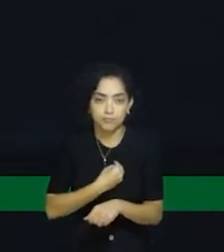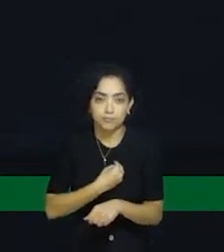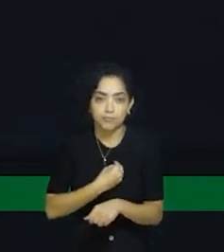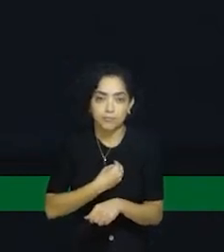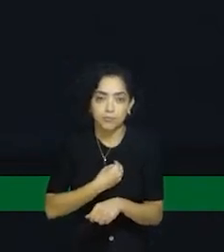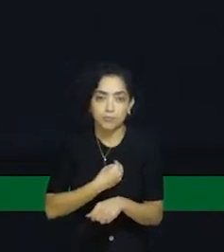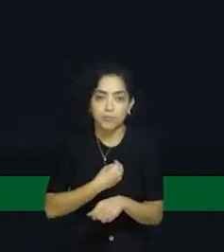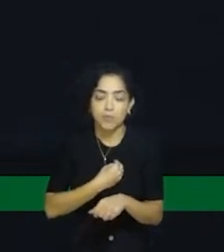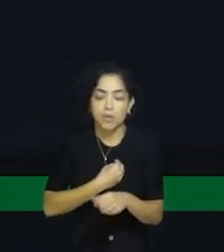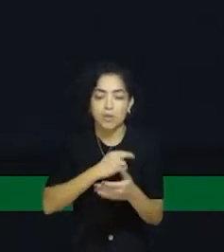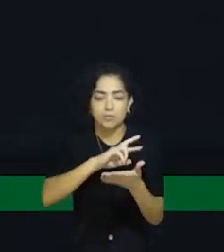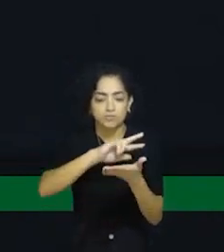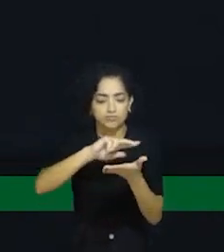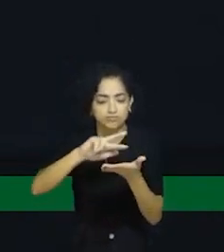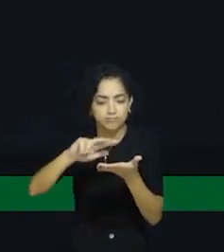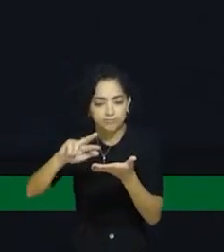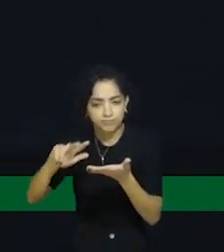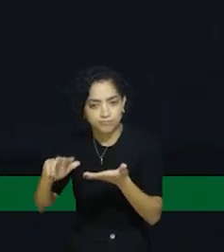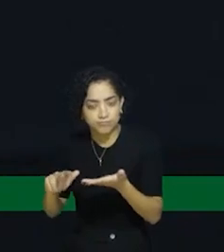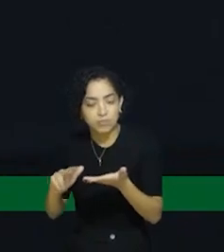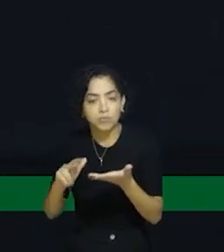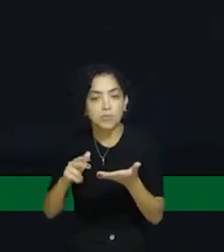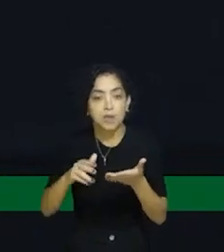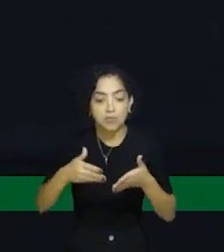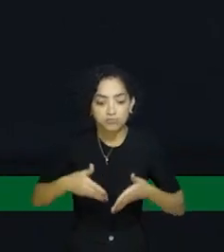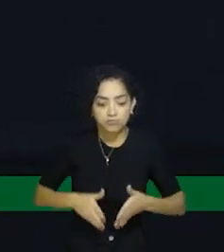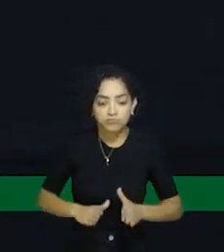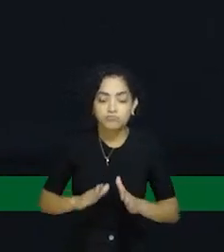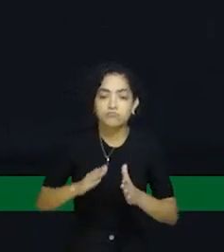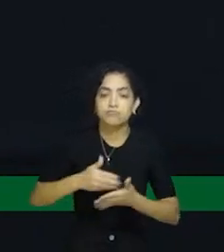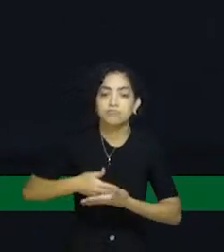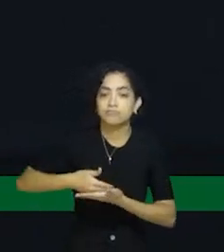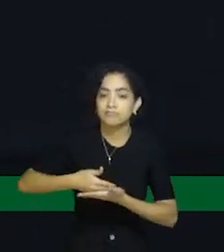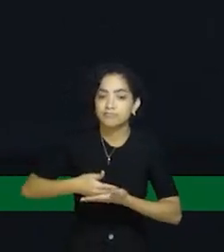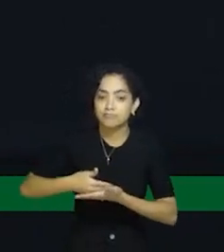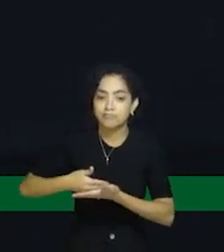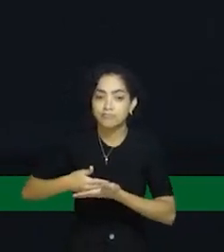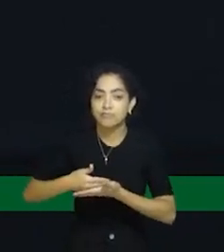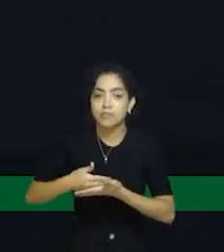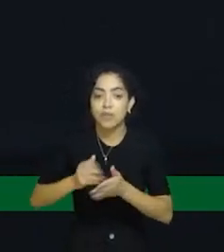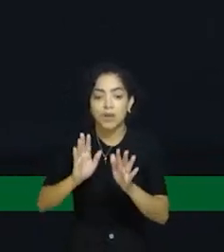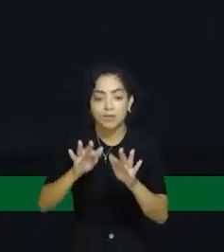aspectos, desde a sua concepção até o seu fim natural.